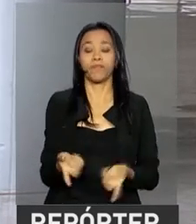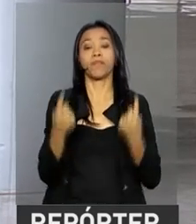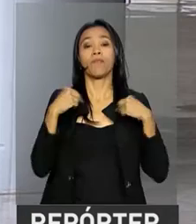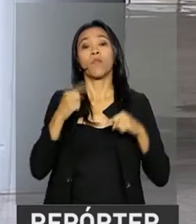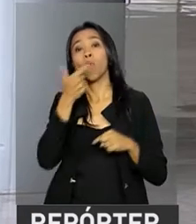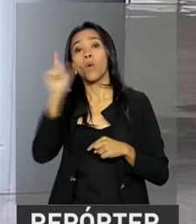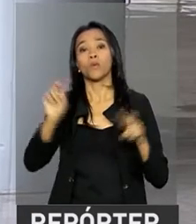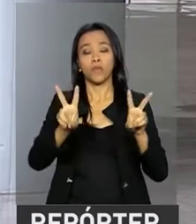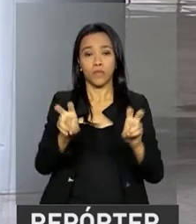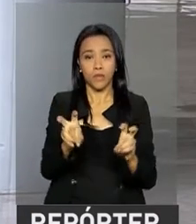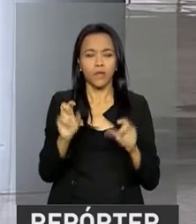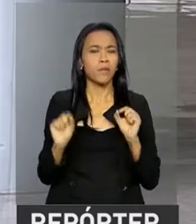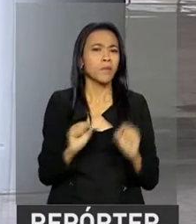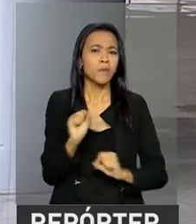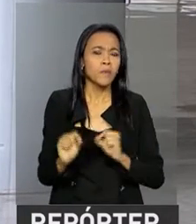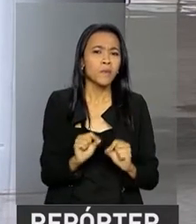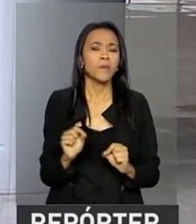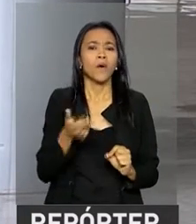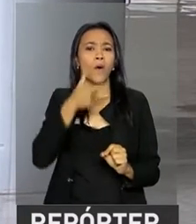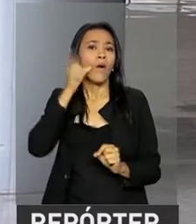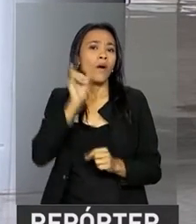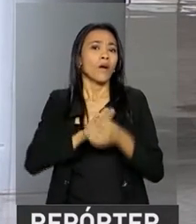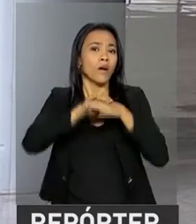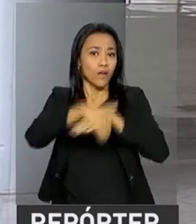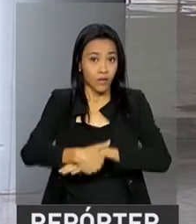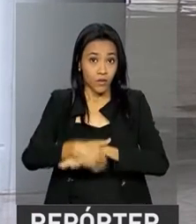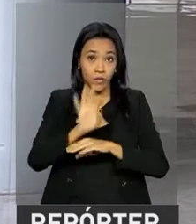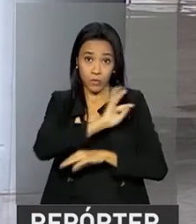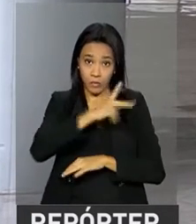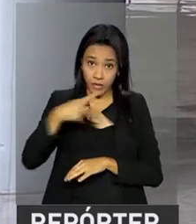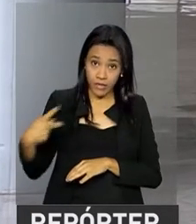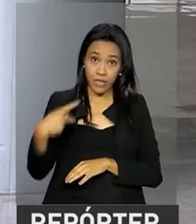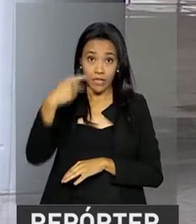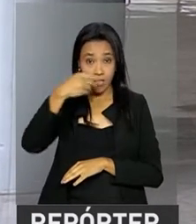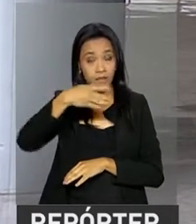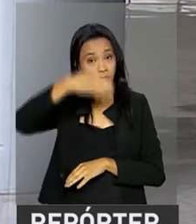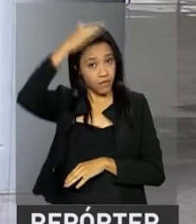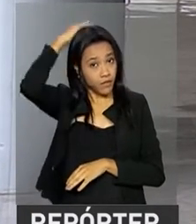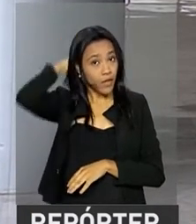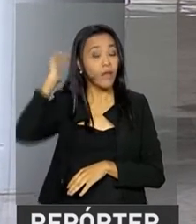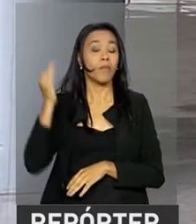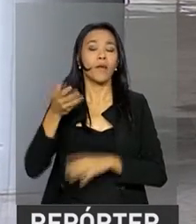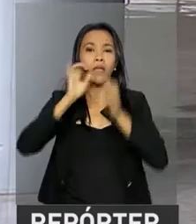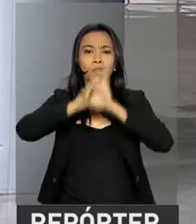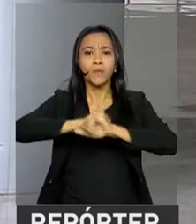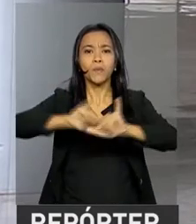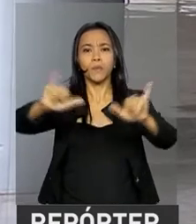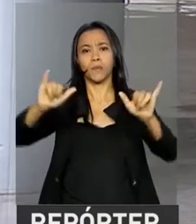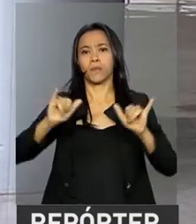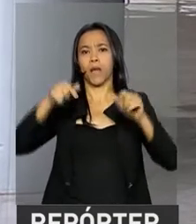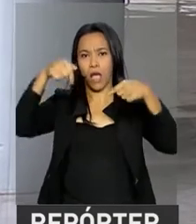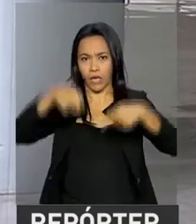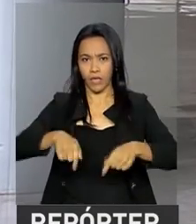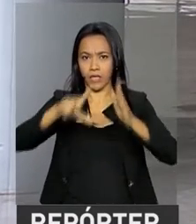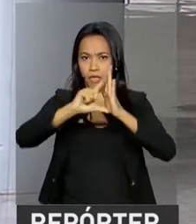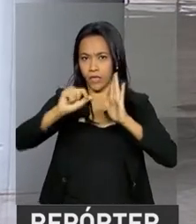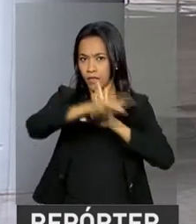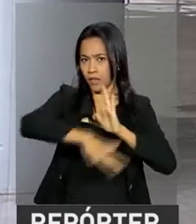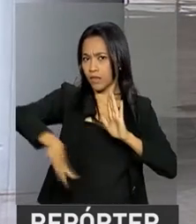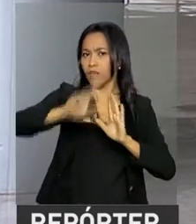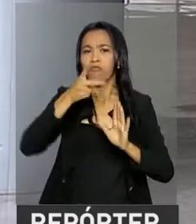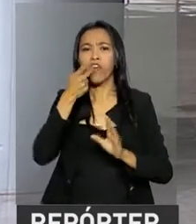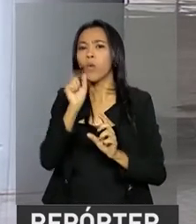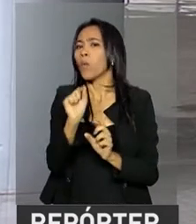mudando um pouco de assunto, Leandro, ontem à noite o presidente Michel Temer fez uma declaração aqui no Palácio do Planalto. Ele